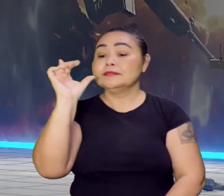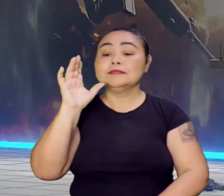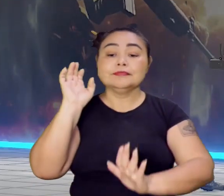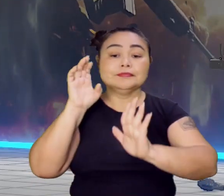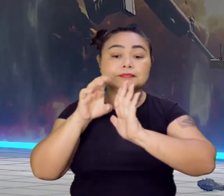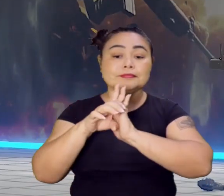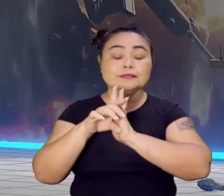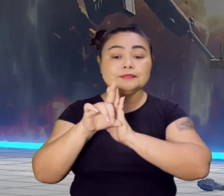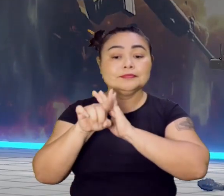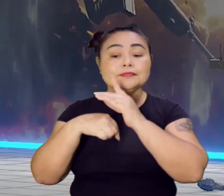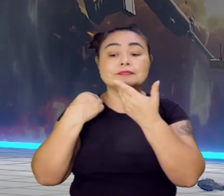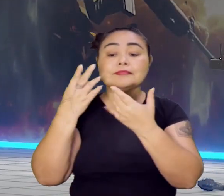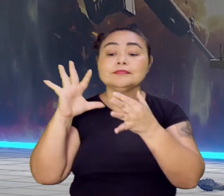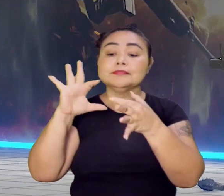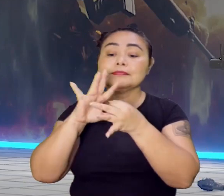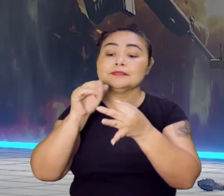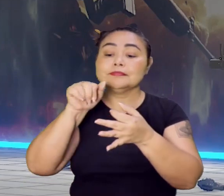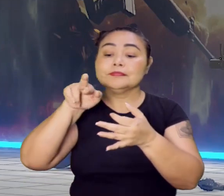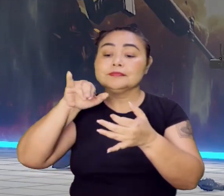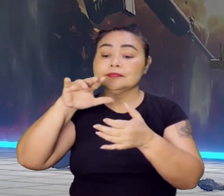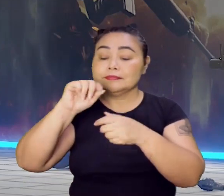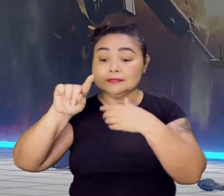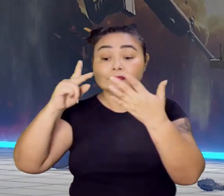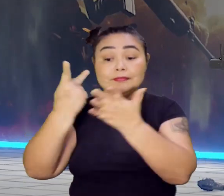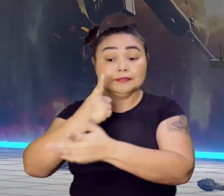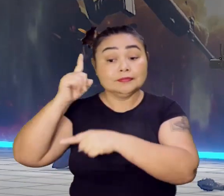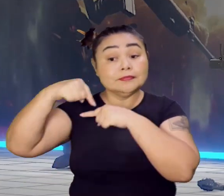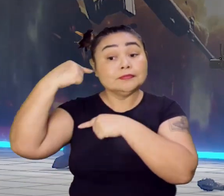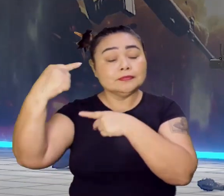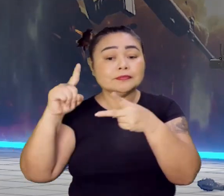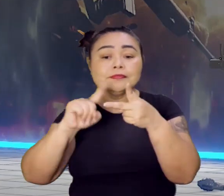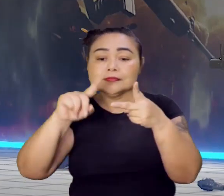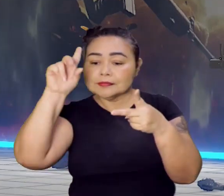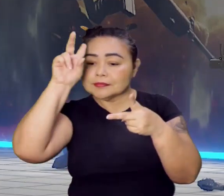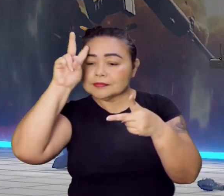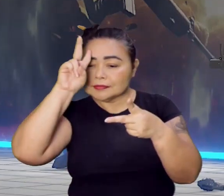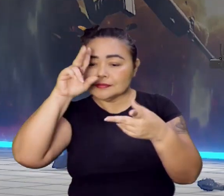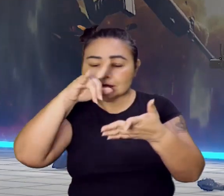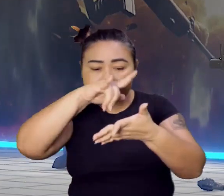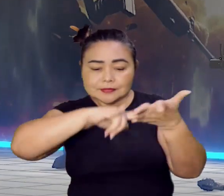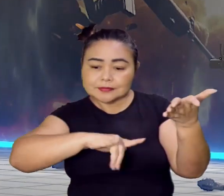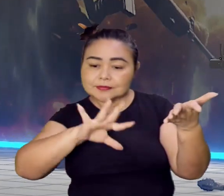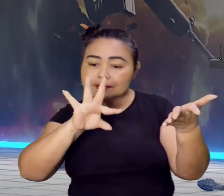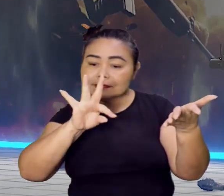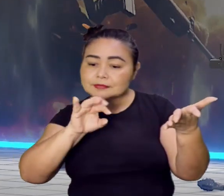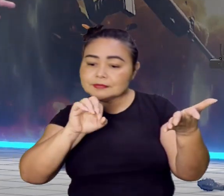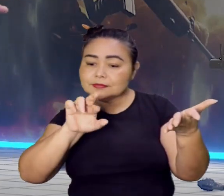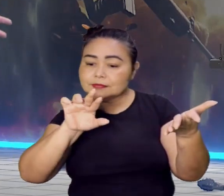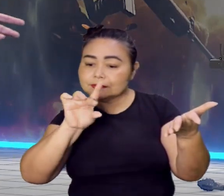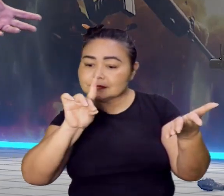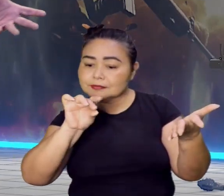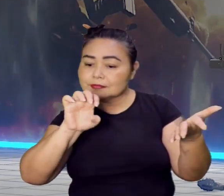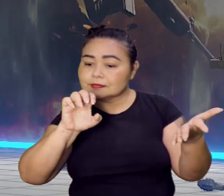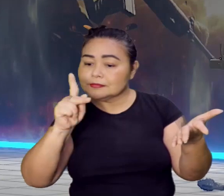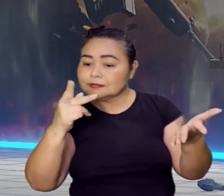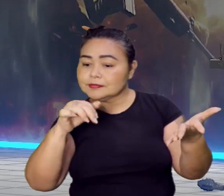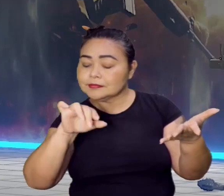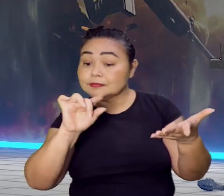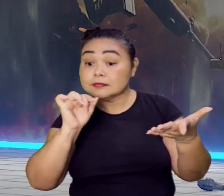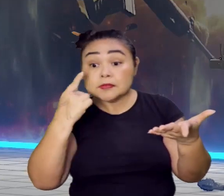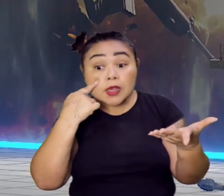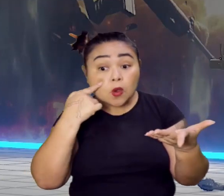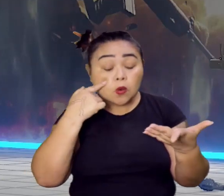A União Ibérica tem essa consequência. Outra coisa. Lembra do Tratado de Tordesilhas? Se Portugal e Espanha agora estão